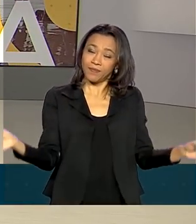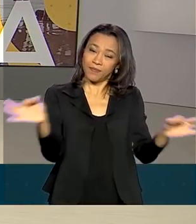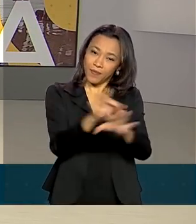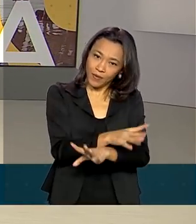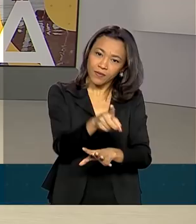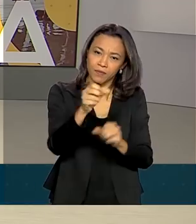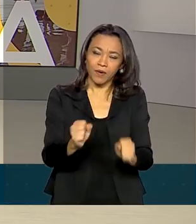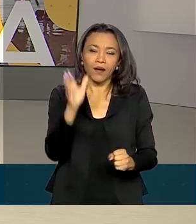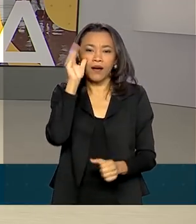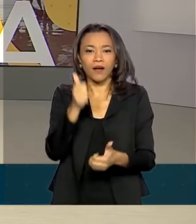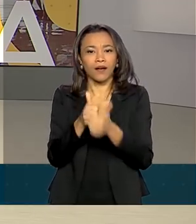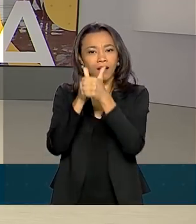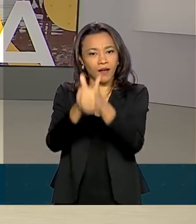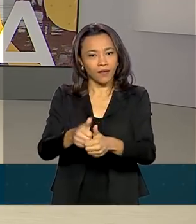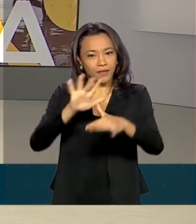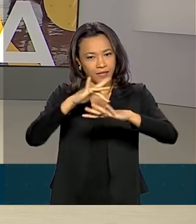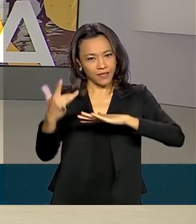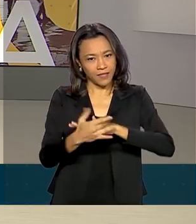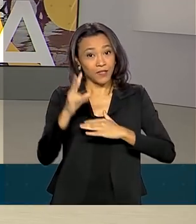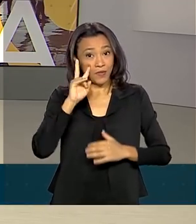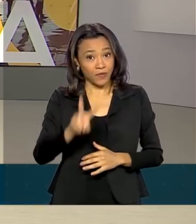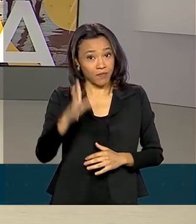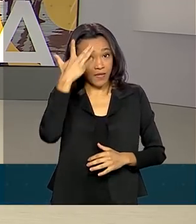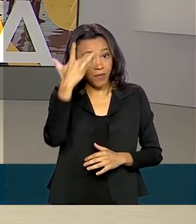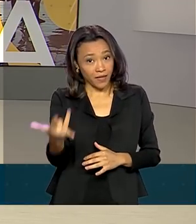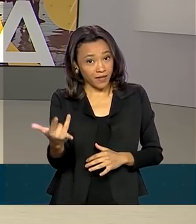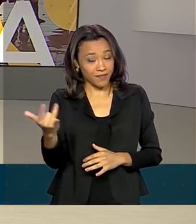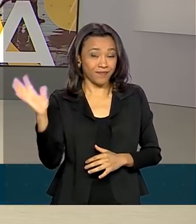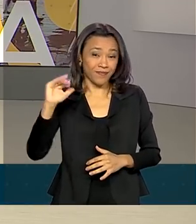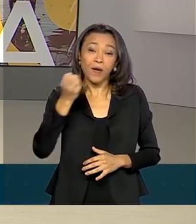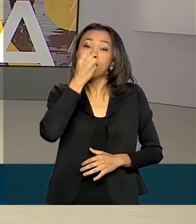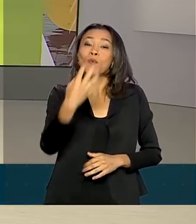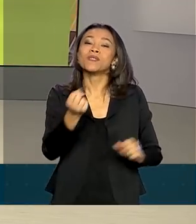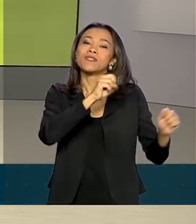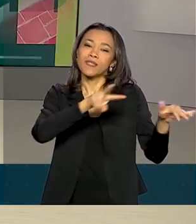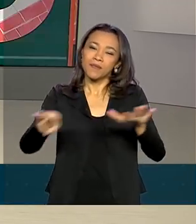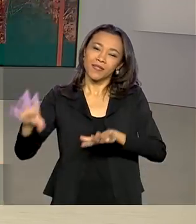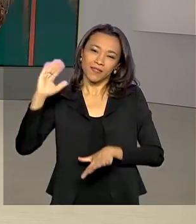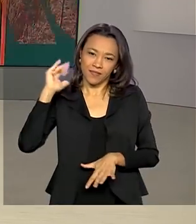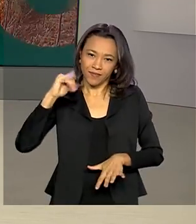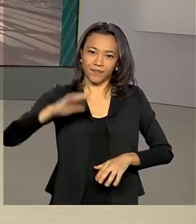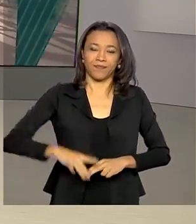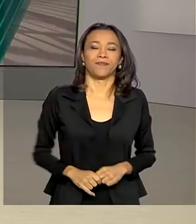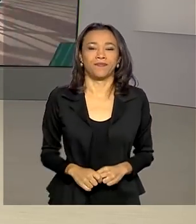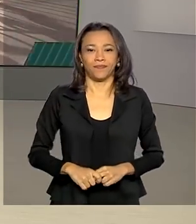acompanhar também pelas redes sociais. Nos vemos amanhã. Boa semana para você. Tchau, tchau.